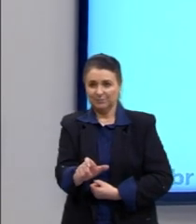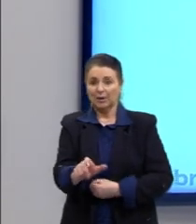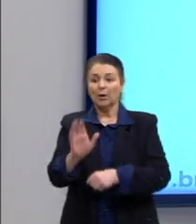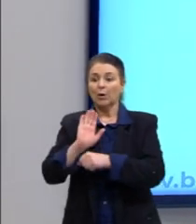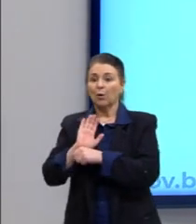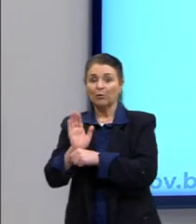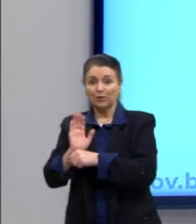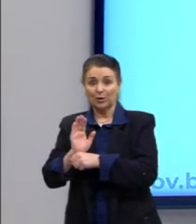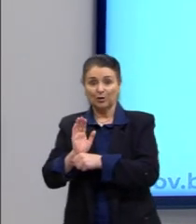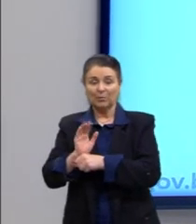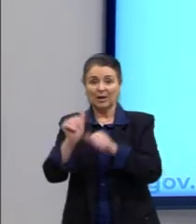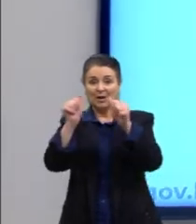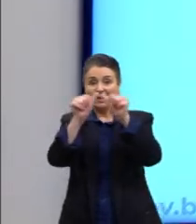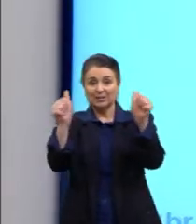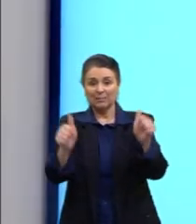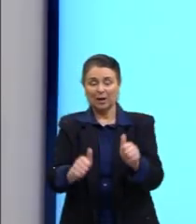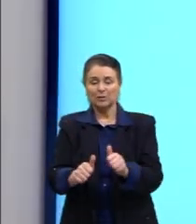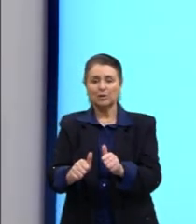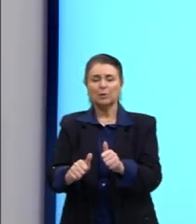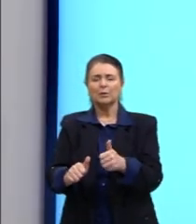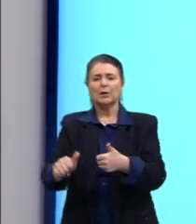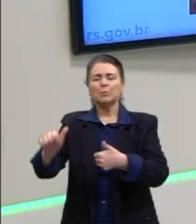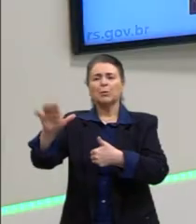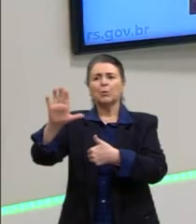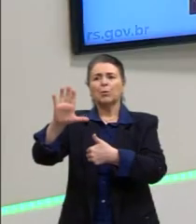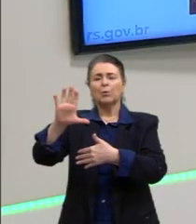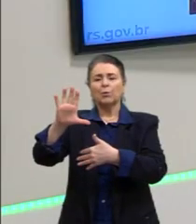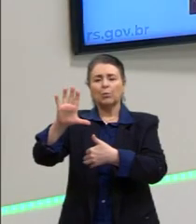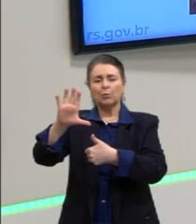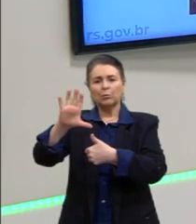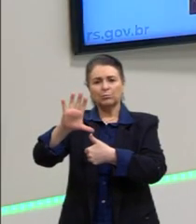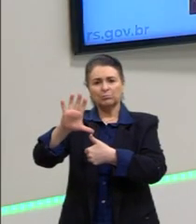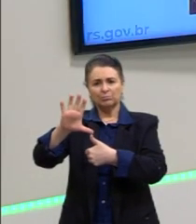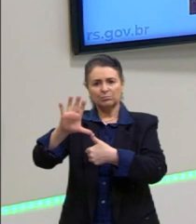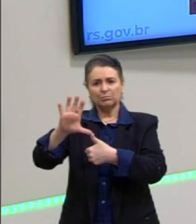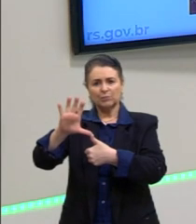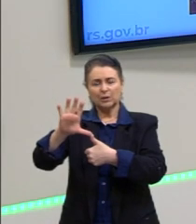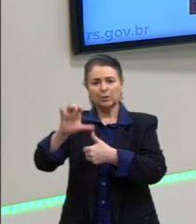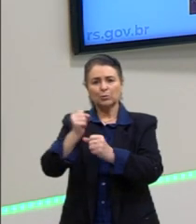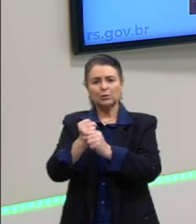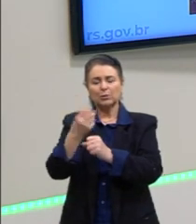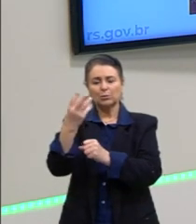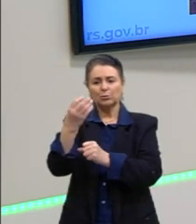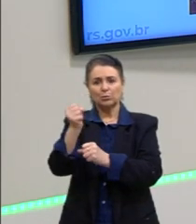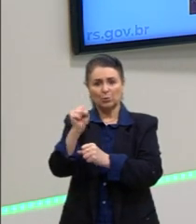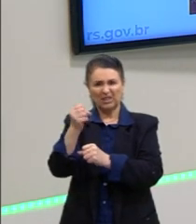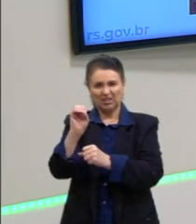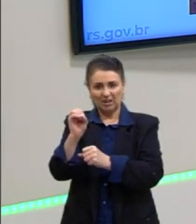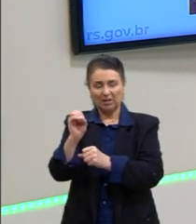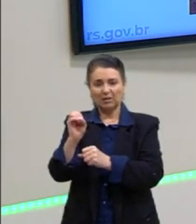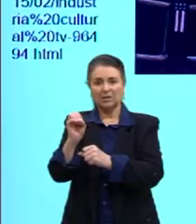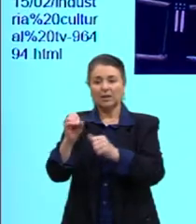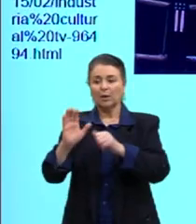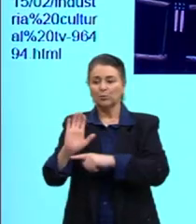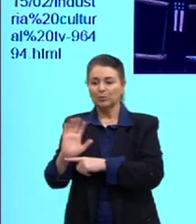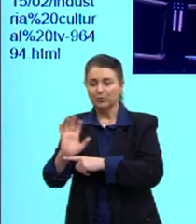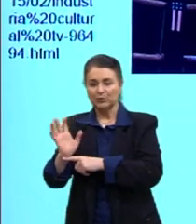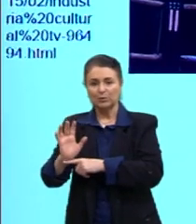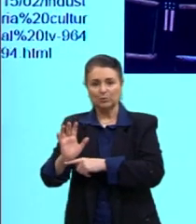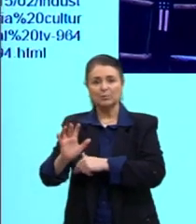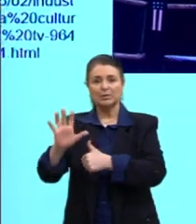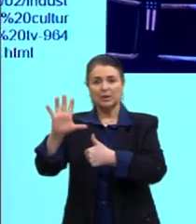Filmes como os americanos, tiveram muitas, nos anos 80, né? Os filmes americanos, essa